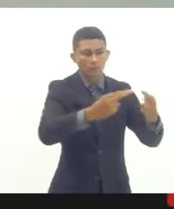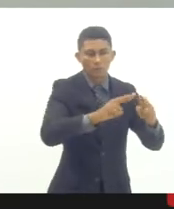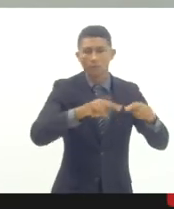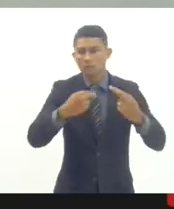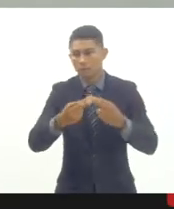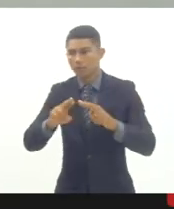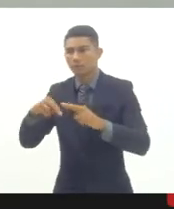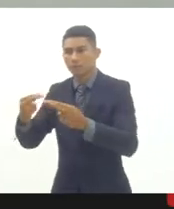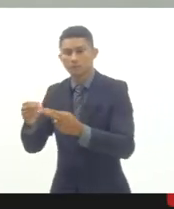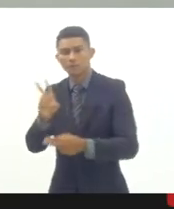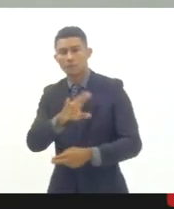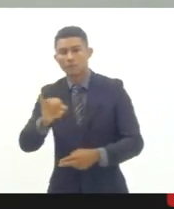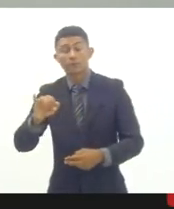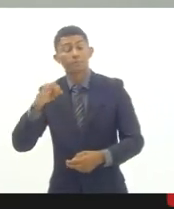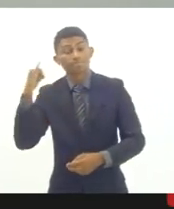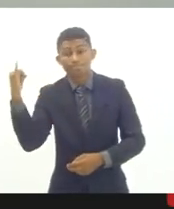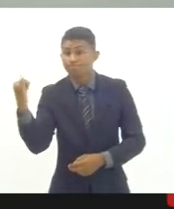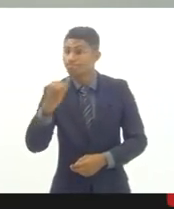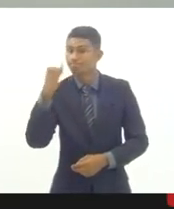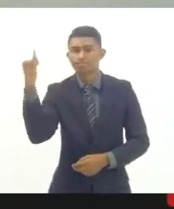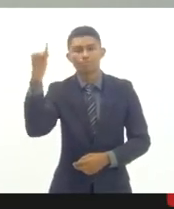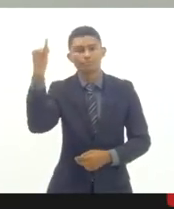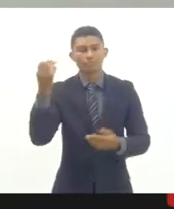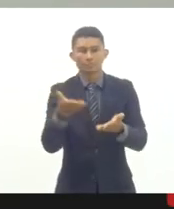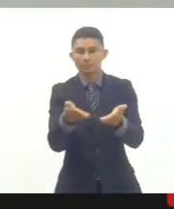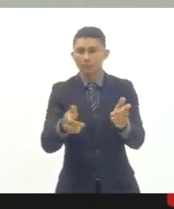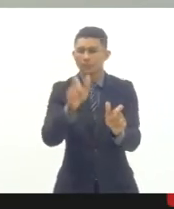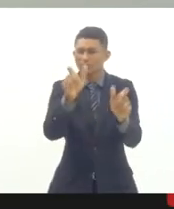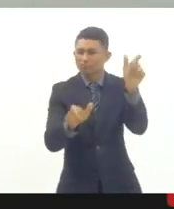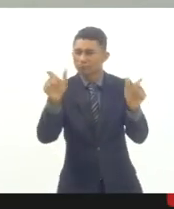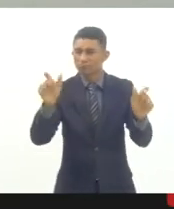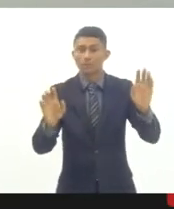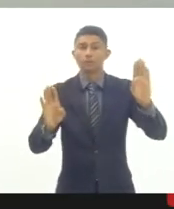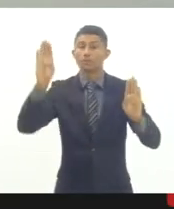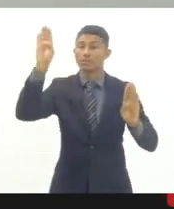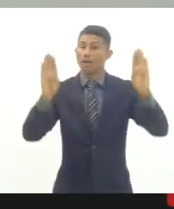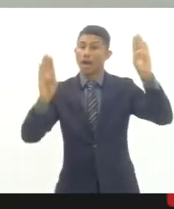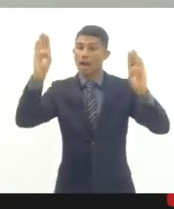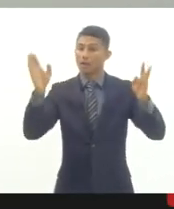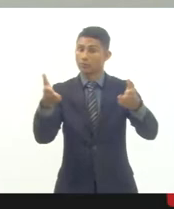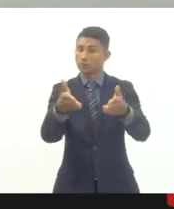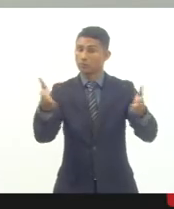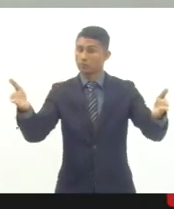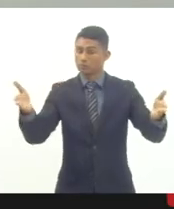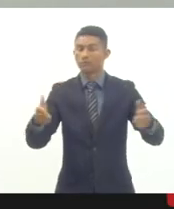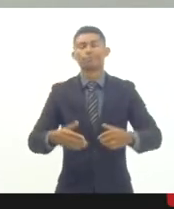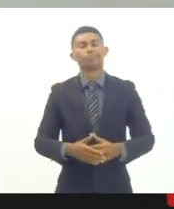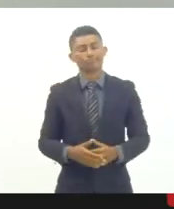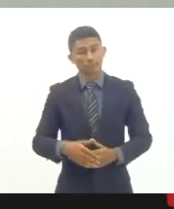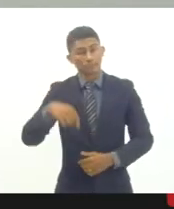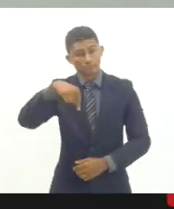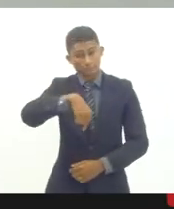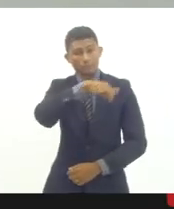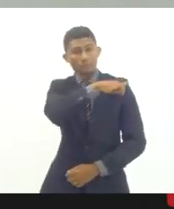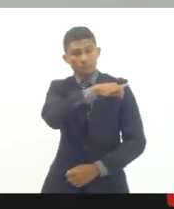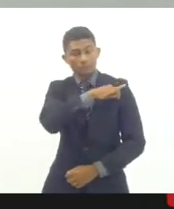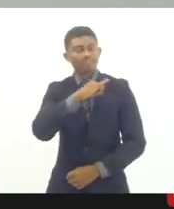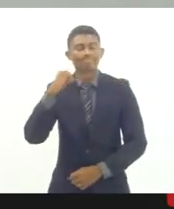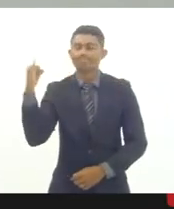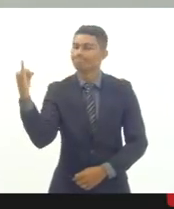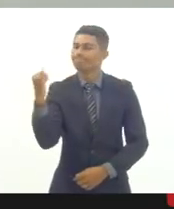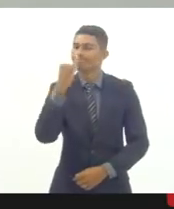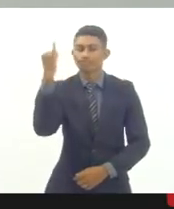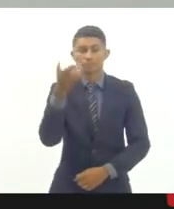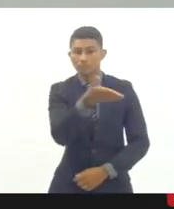candidatos, os pré-candidatos, enfim, do Rio de Janeiro possam